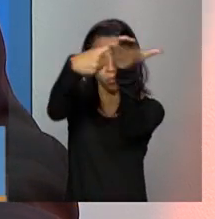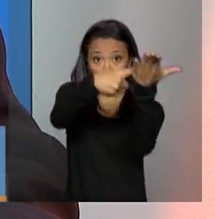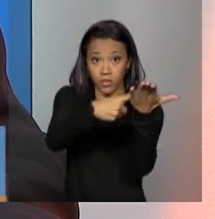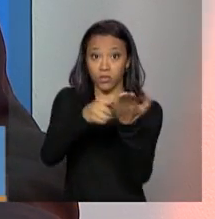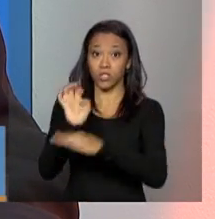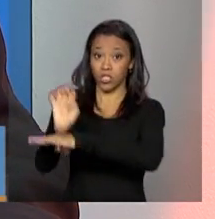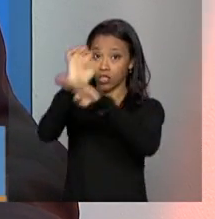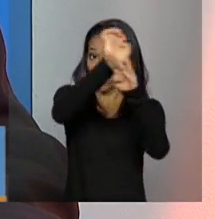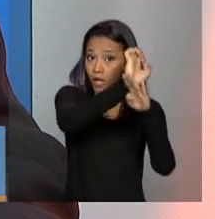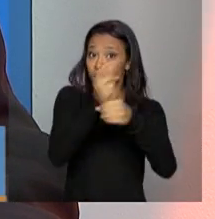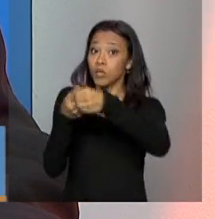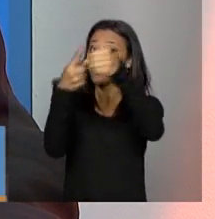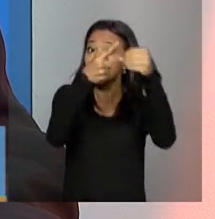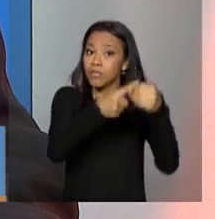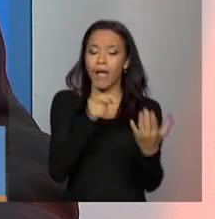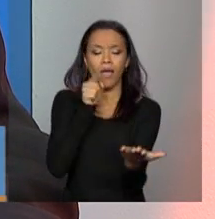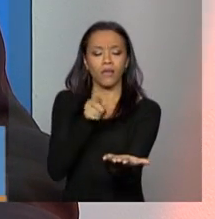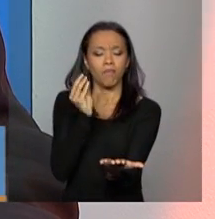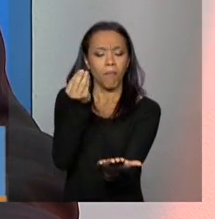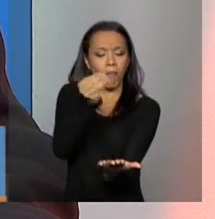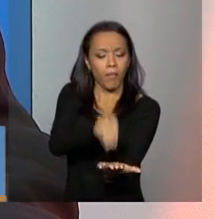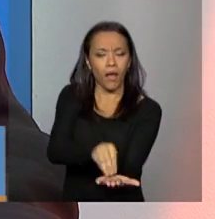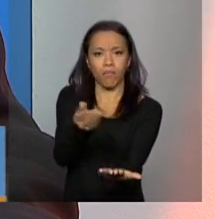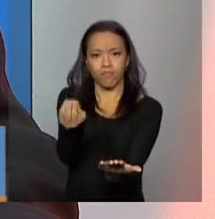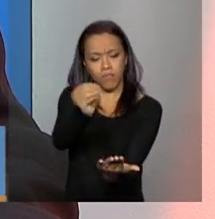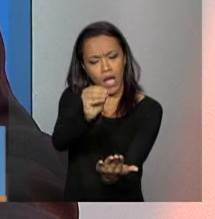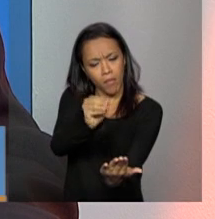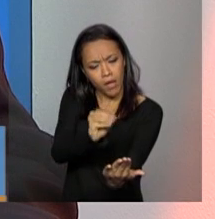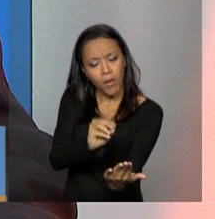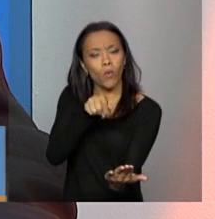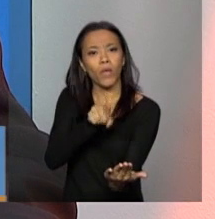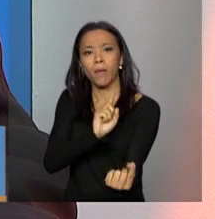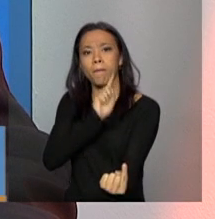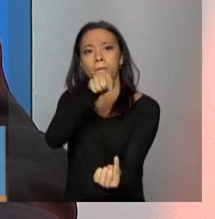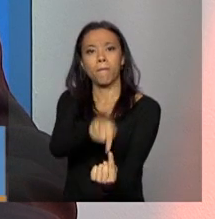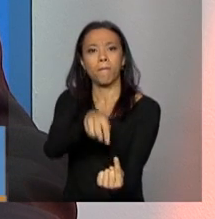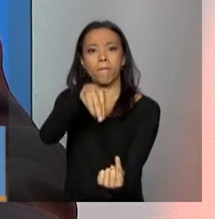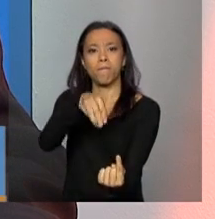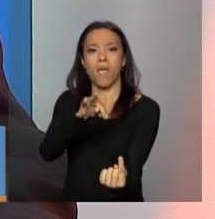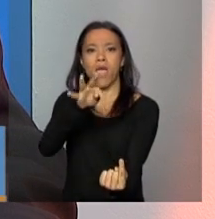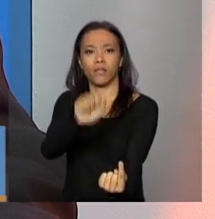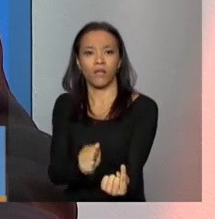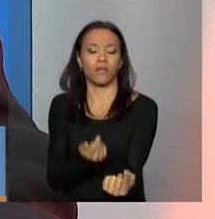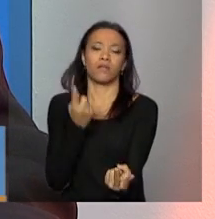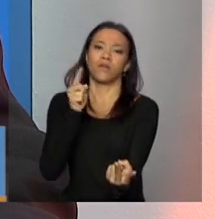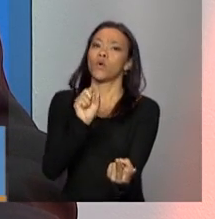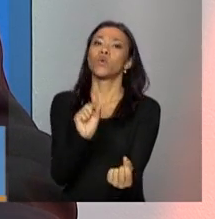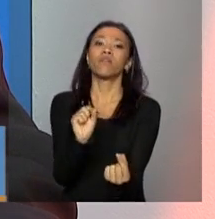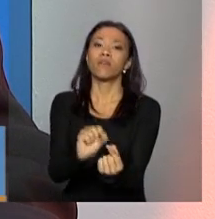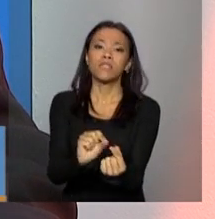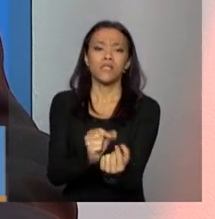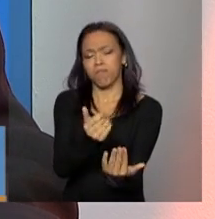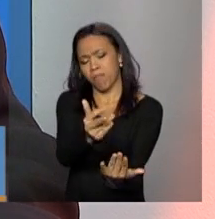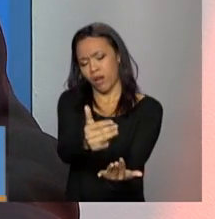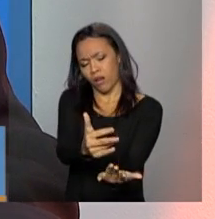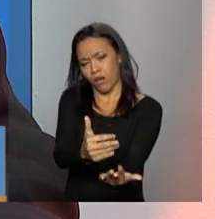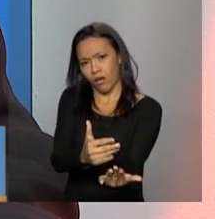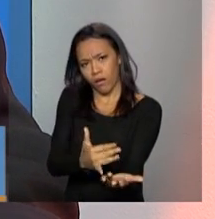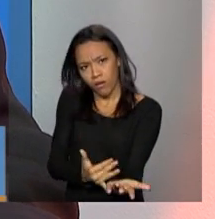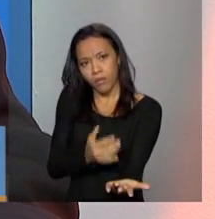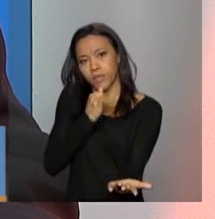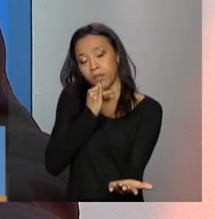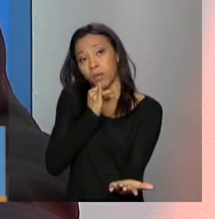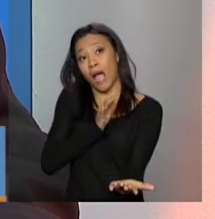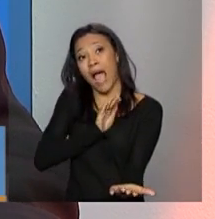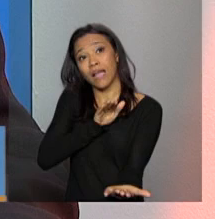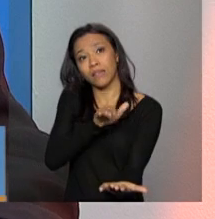e as metas a serem cumpridas. Inclusive, no pacto, ele traz assim, até tal período que